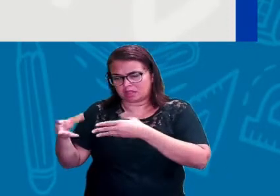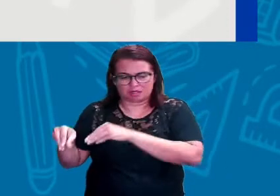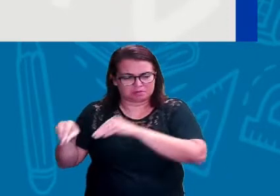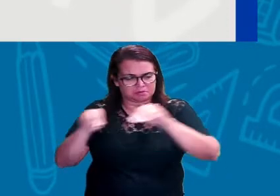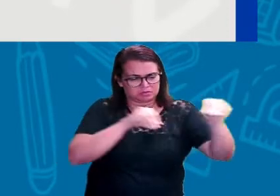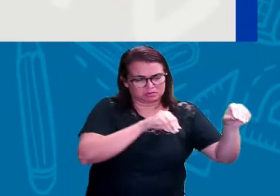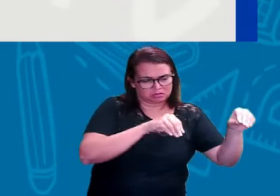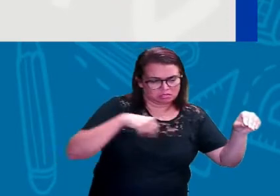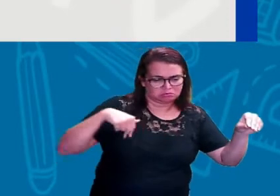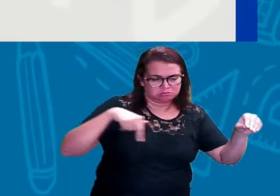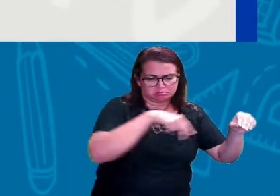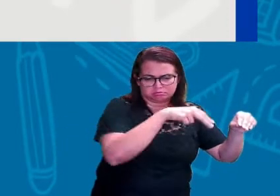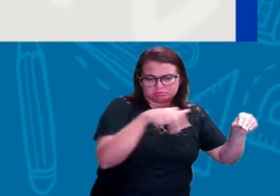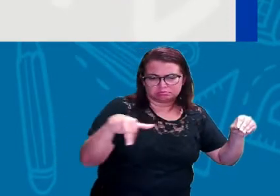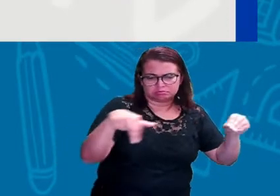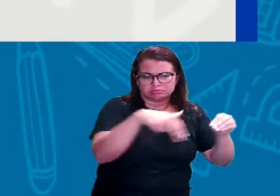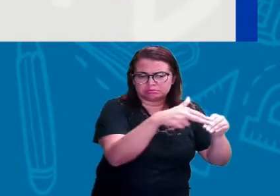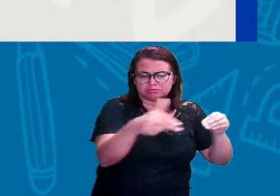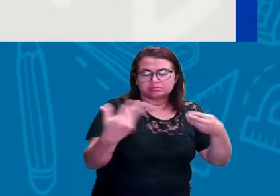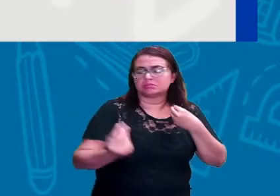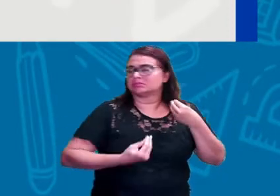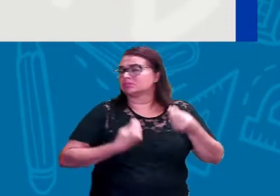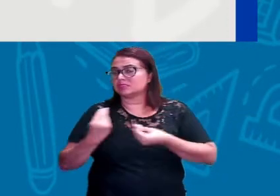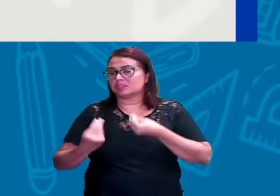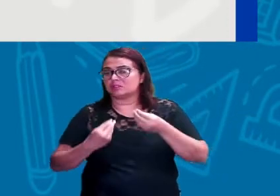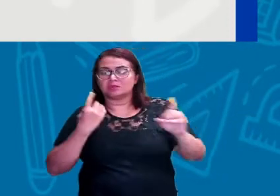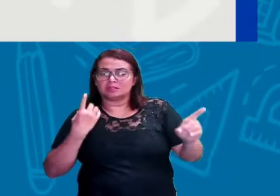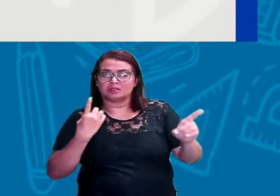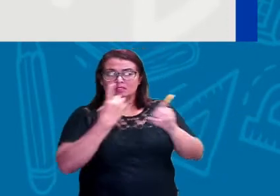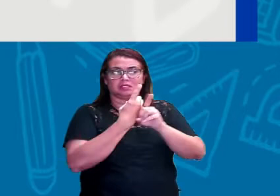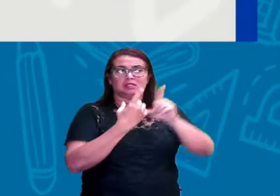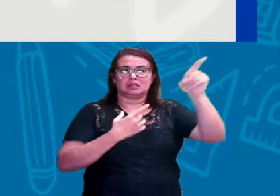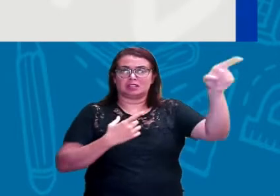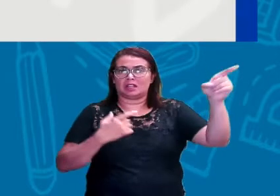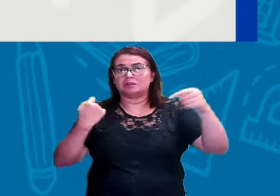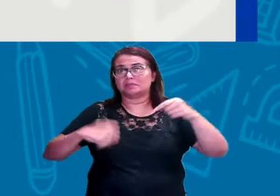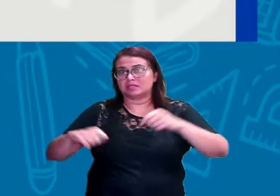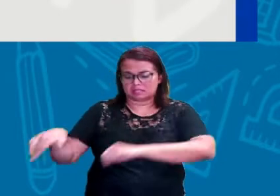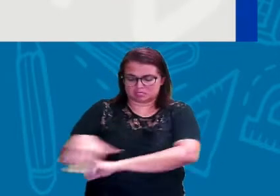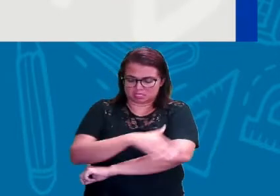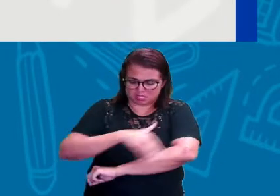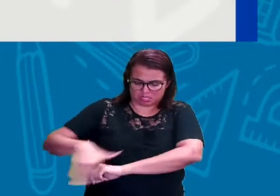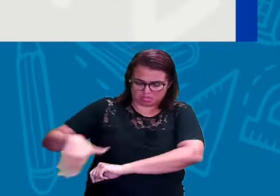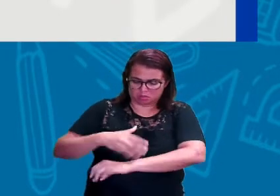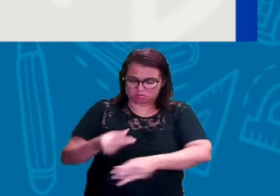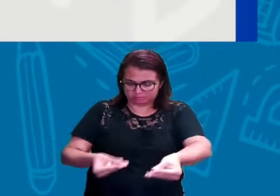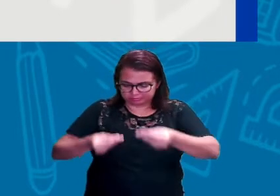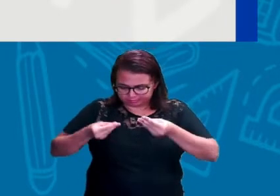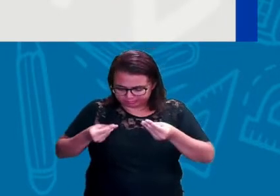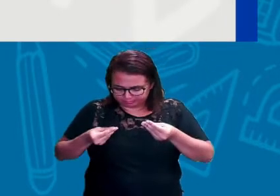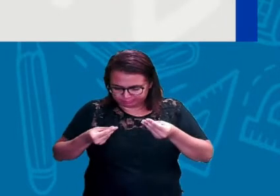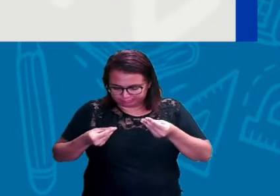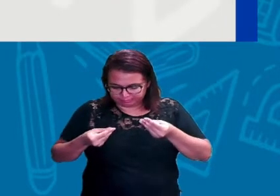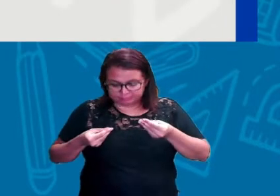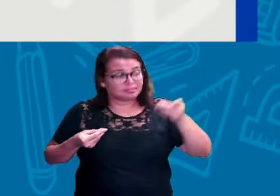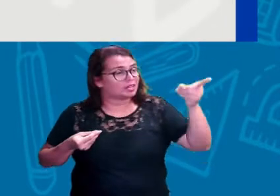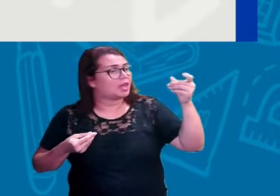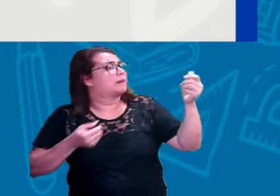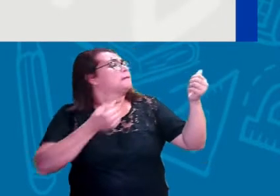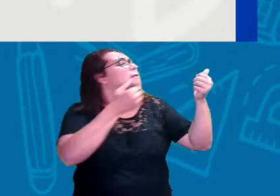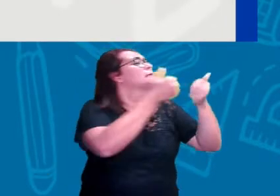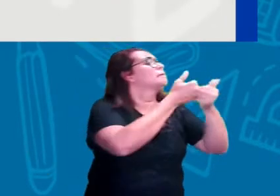outra localização, outro lugar. Então você precisa ter um endereço, você precisa ter uma referência, você precisa ter